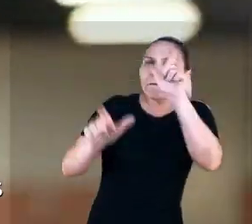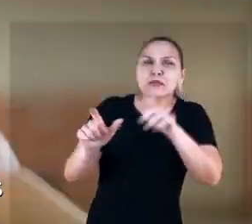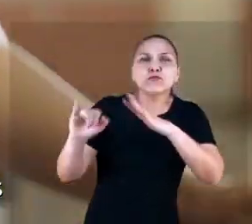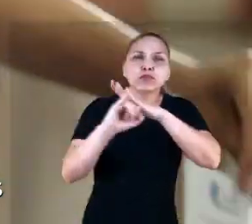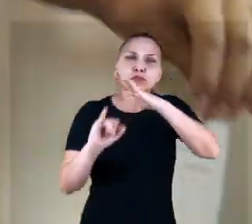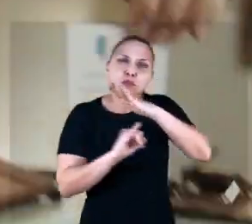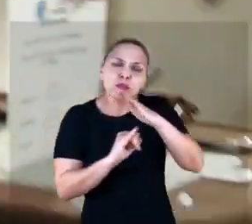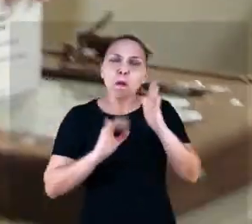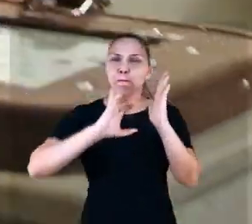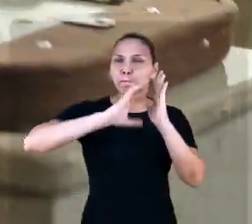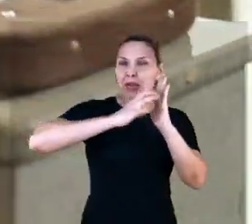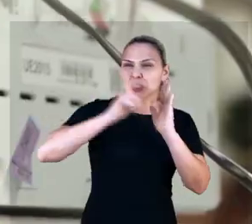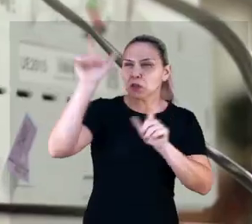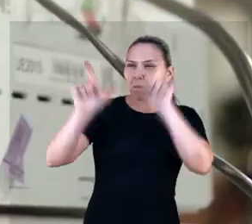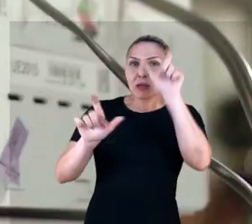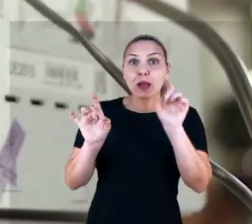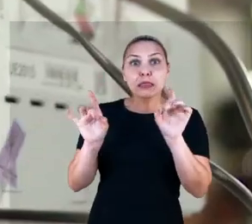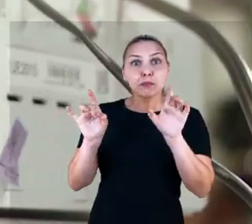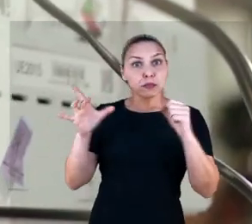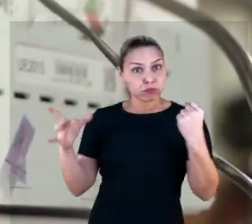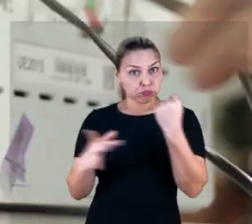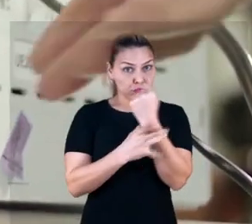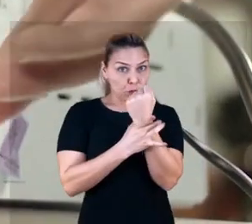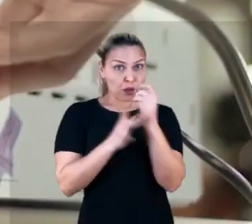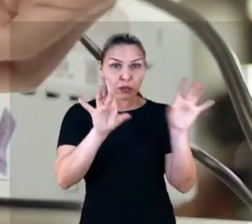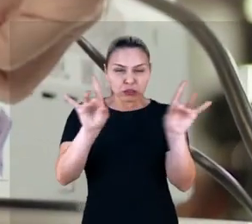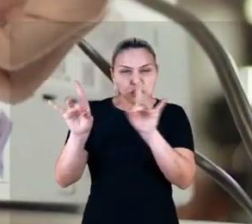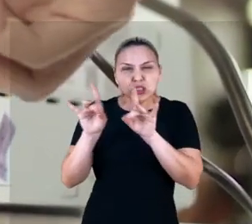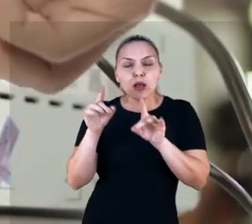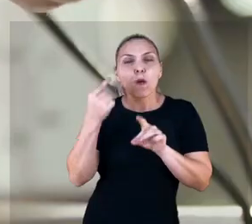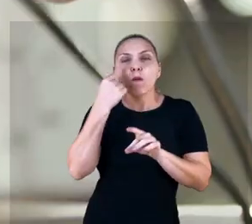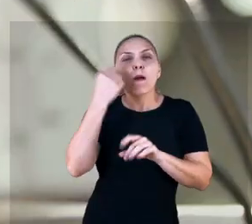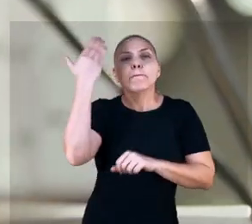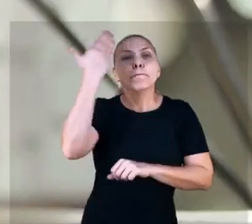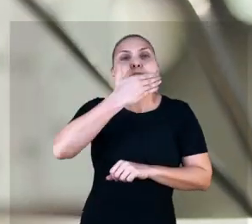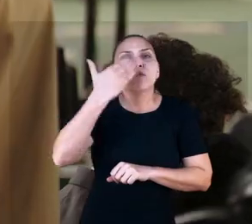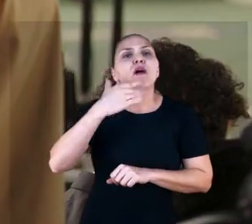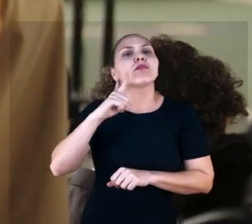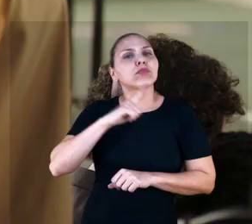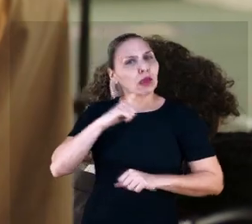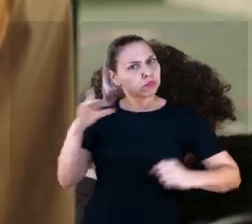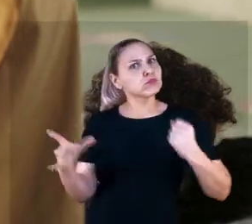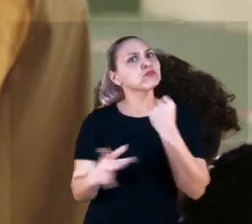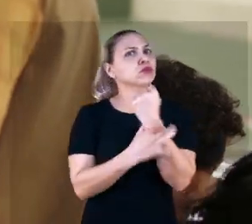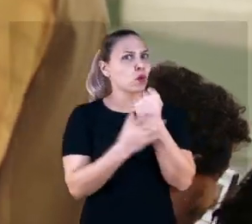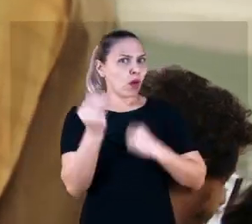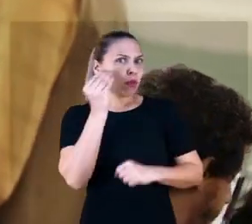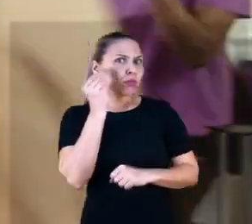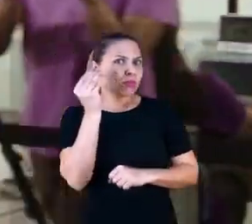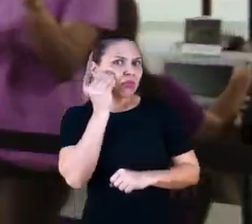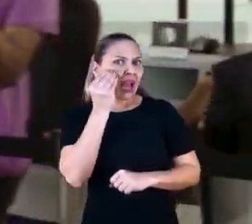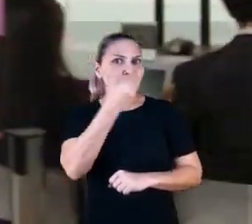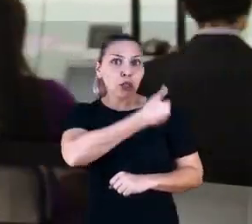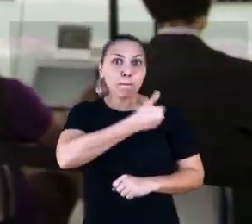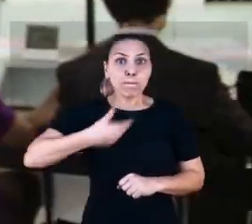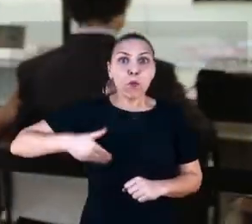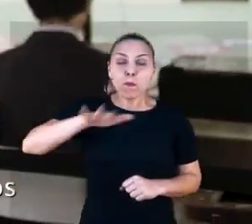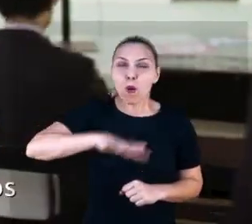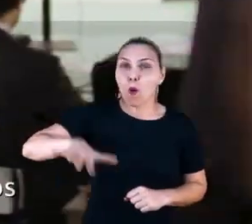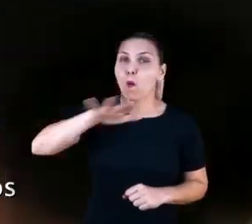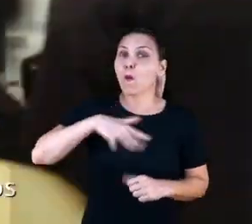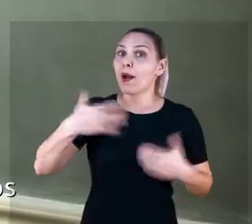partidos políticos e especialistas em segurança digital para comprovar a segurança do voto em testes públicos.